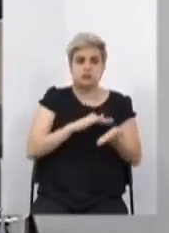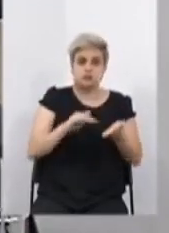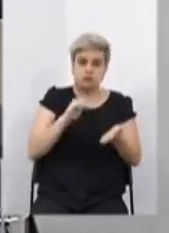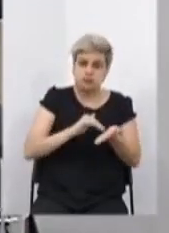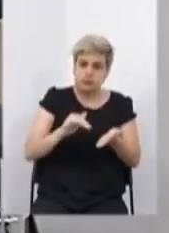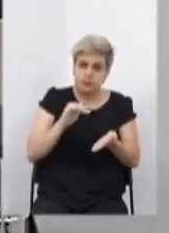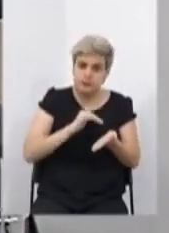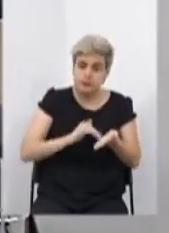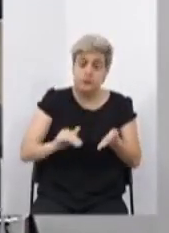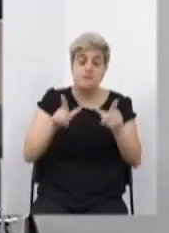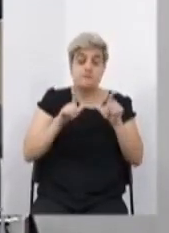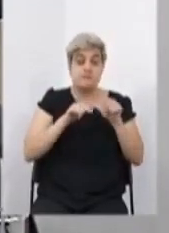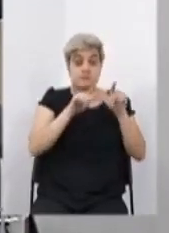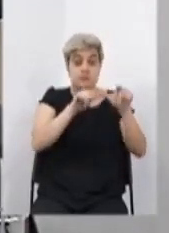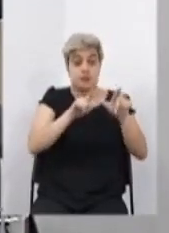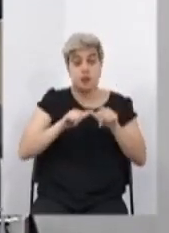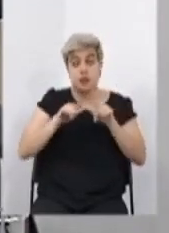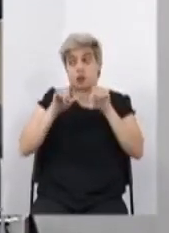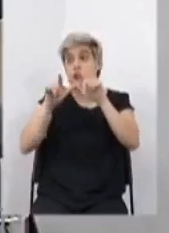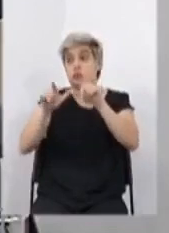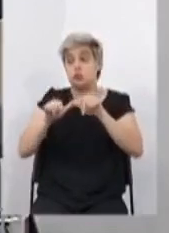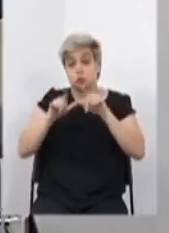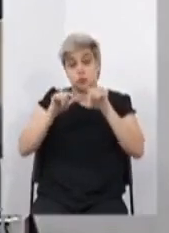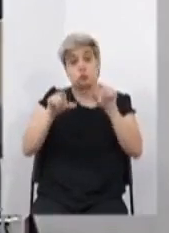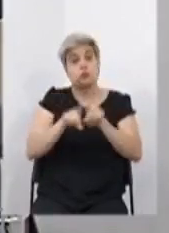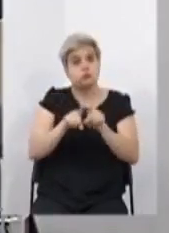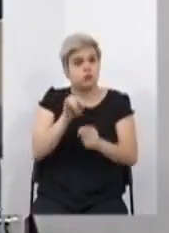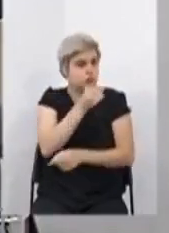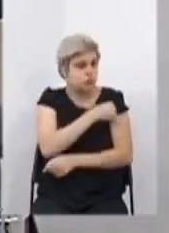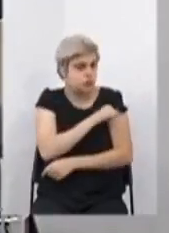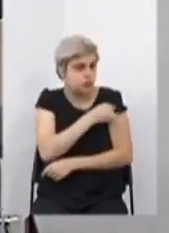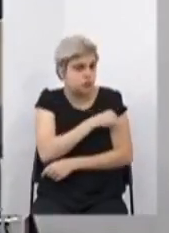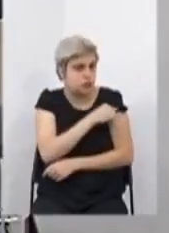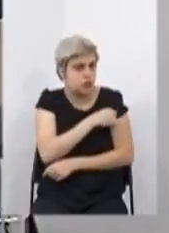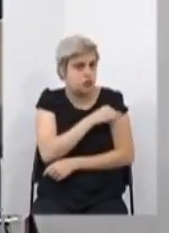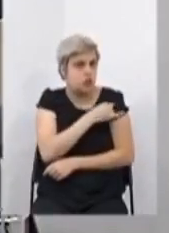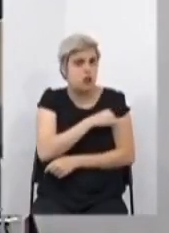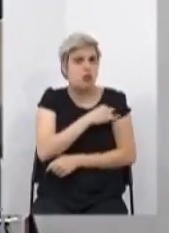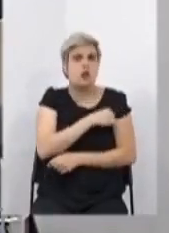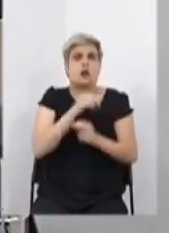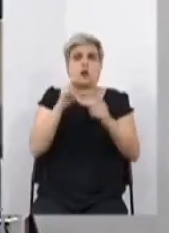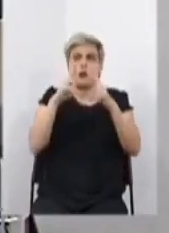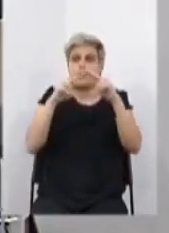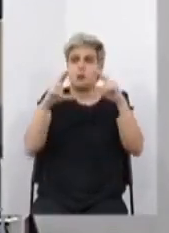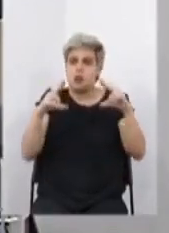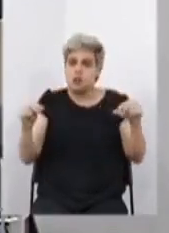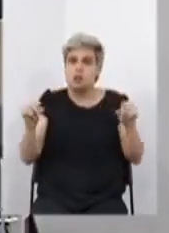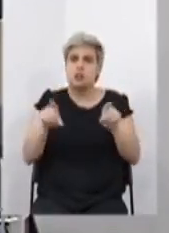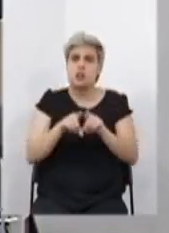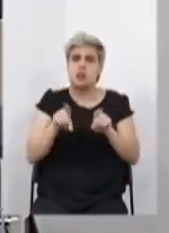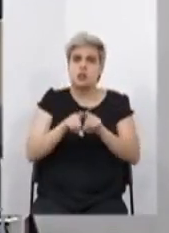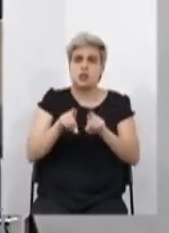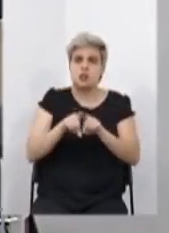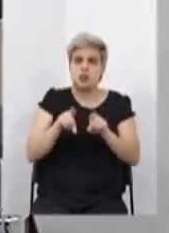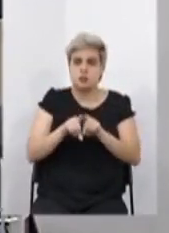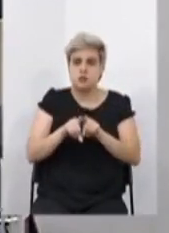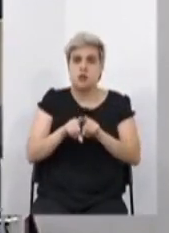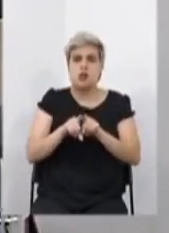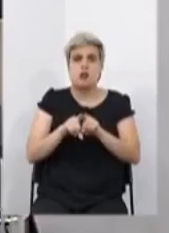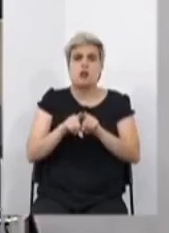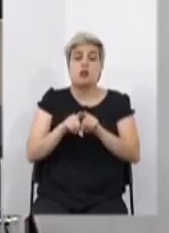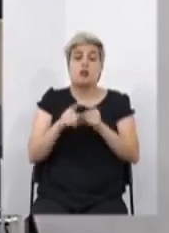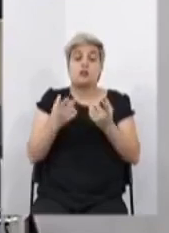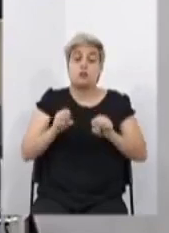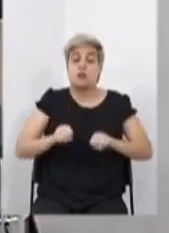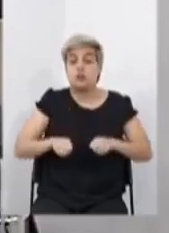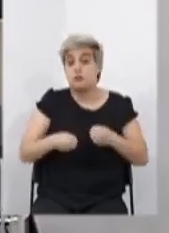fizemos viagens ao Rio, à Brasília, à Curitiba, e na defesa